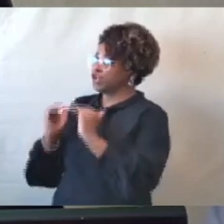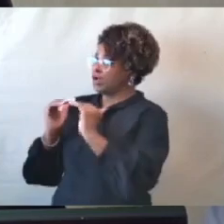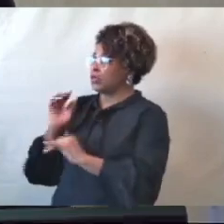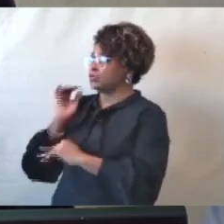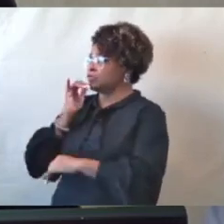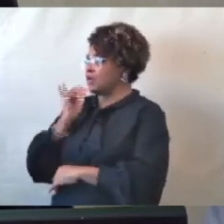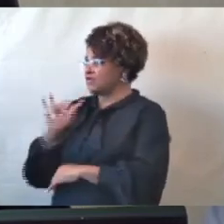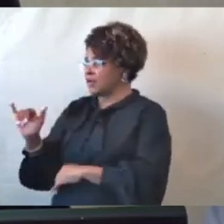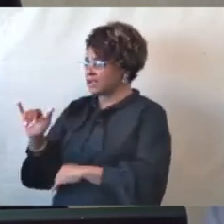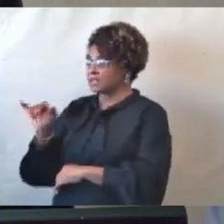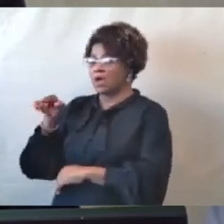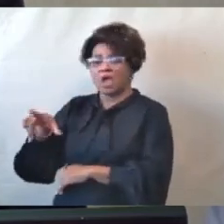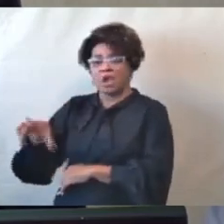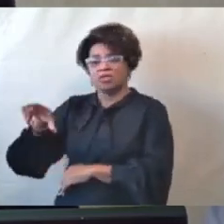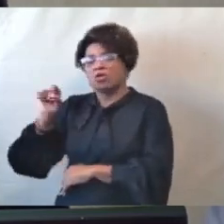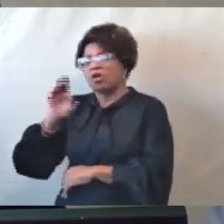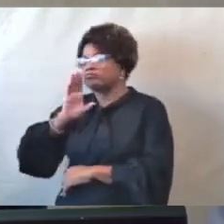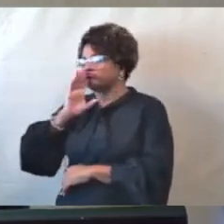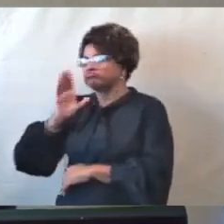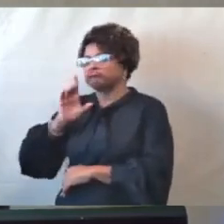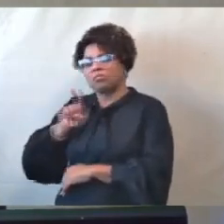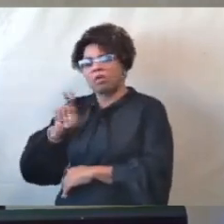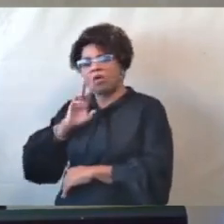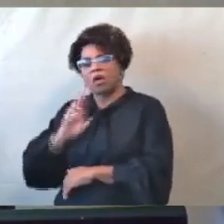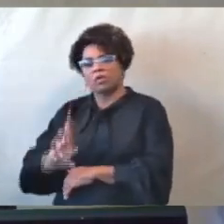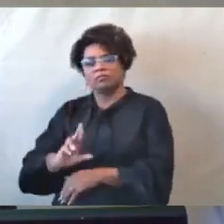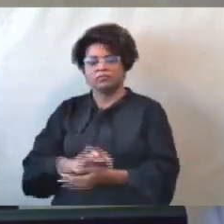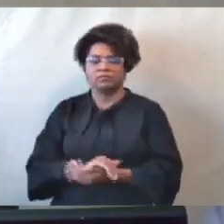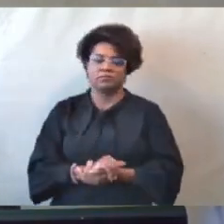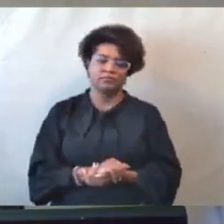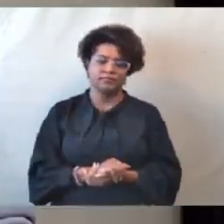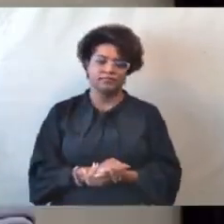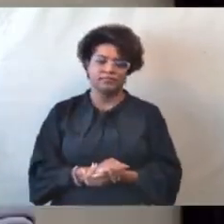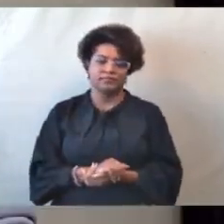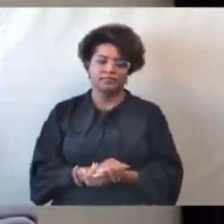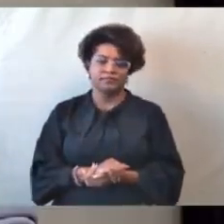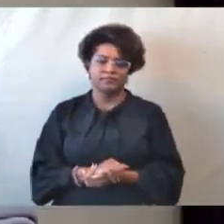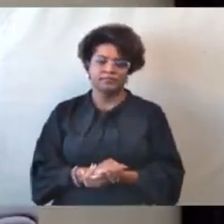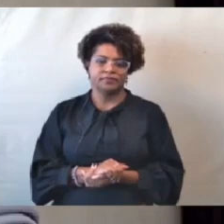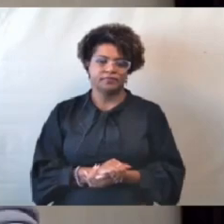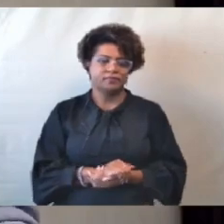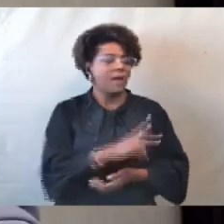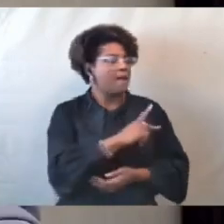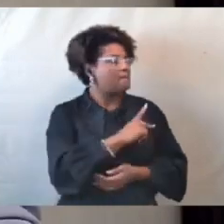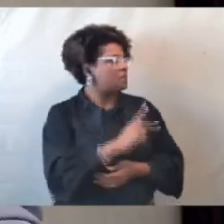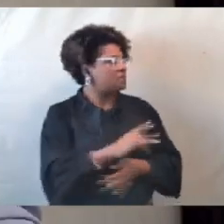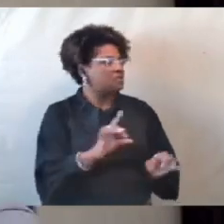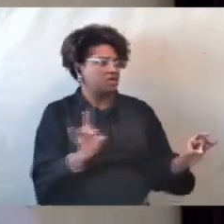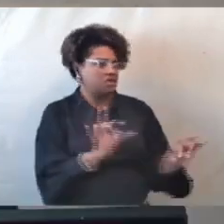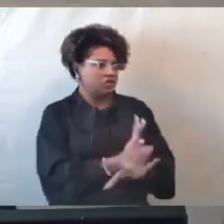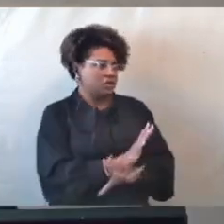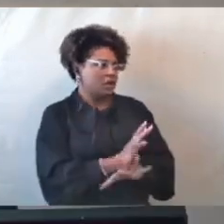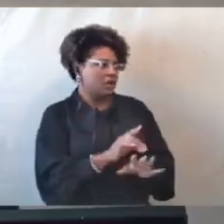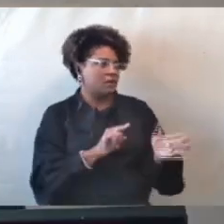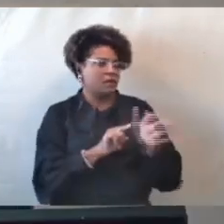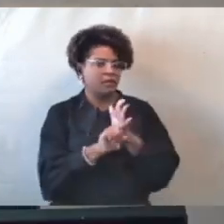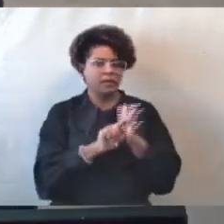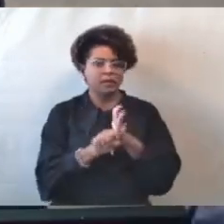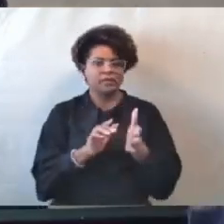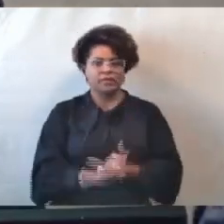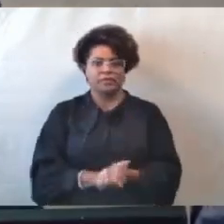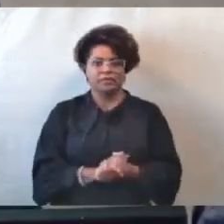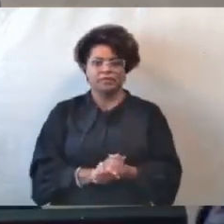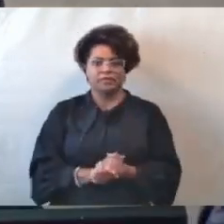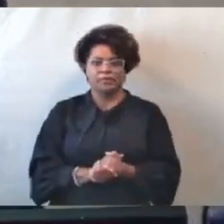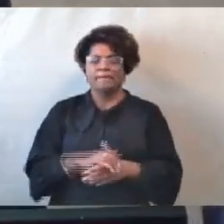investigada optou pela faculdade legal de permanecer em silêncio. Presidente, não tenho mais perguntas. Eu indago se mais algum